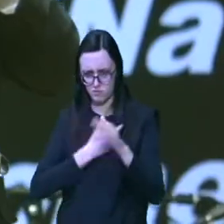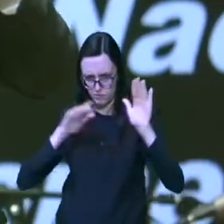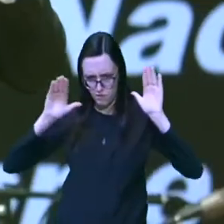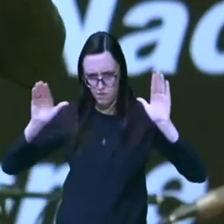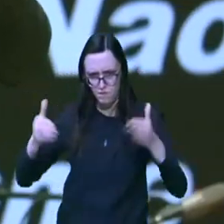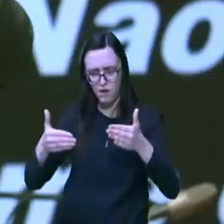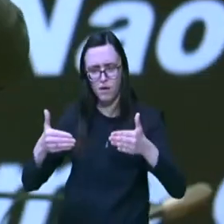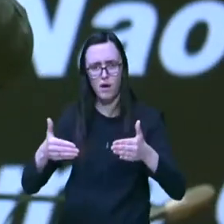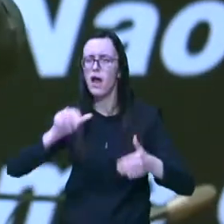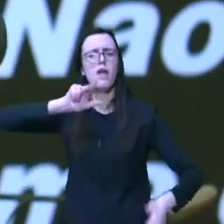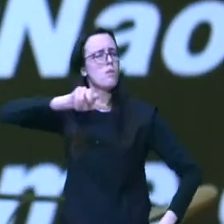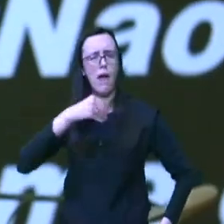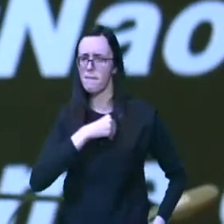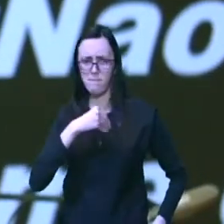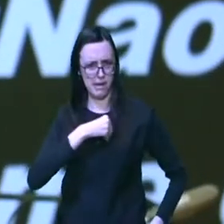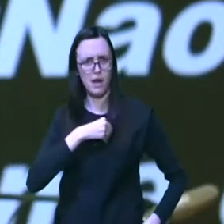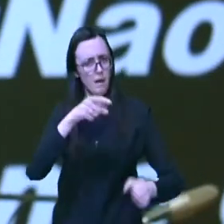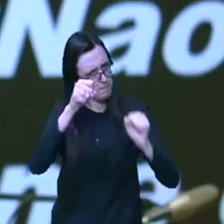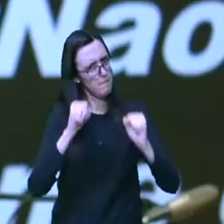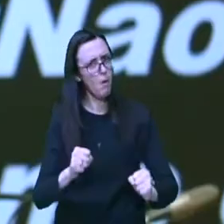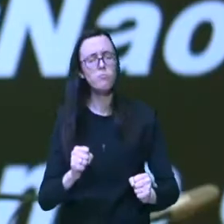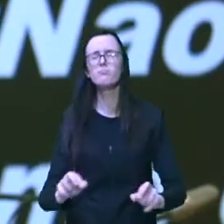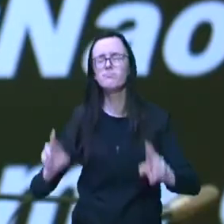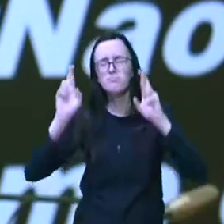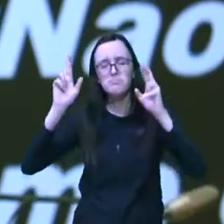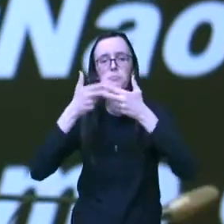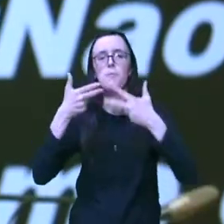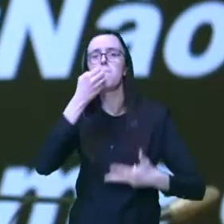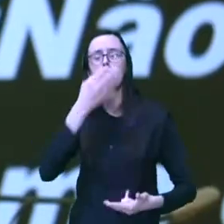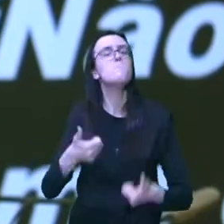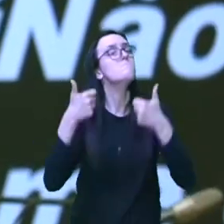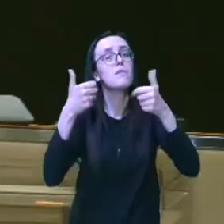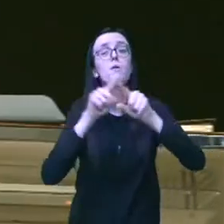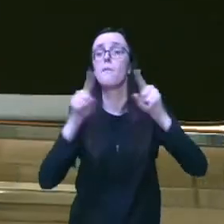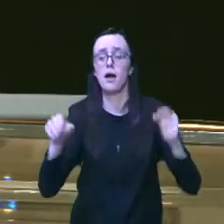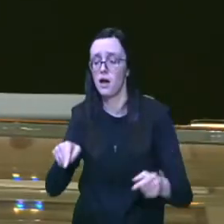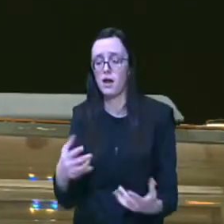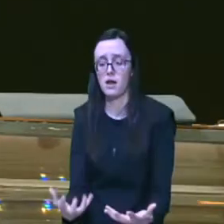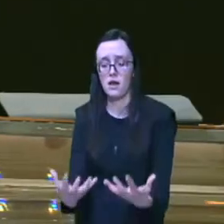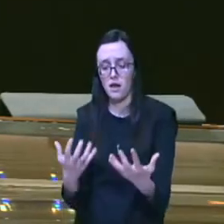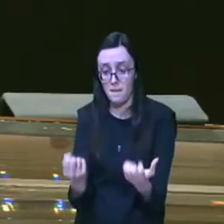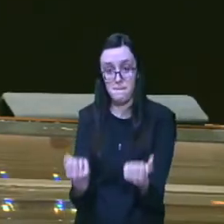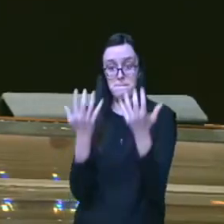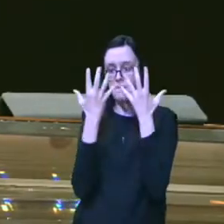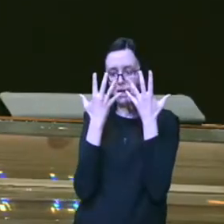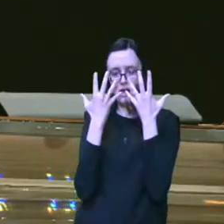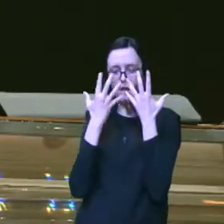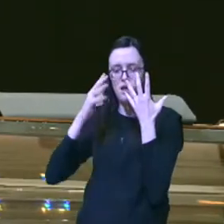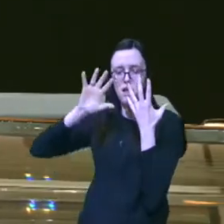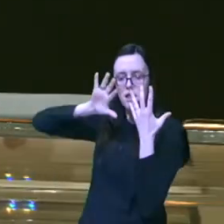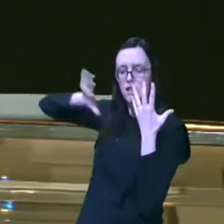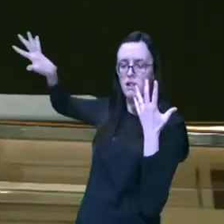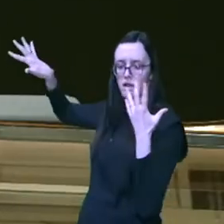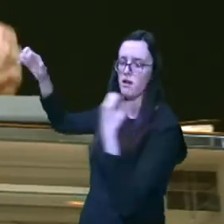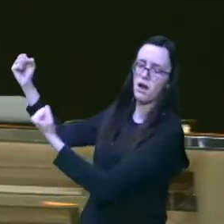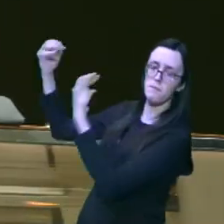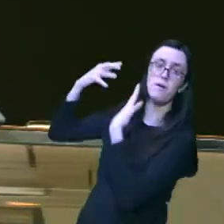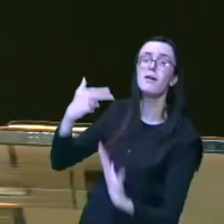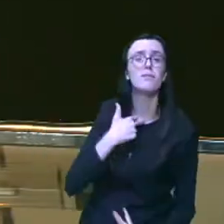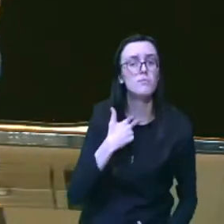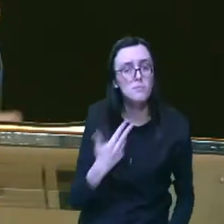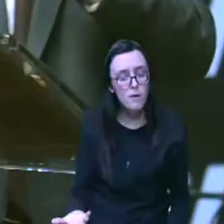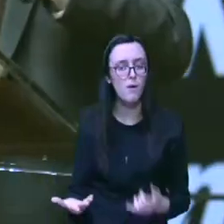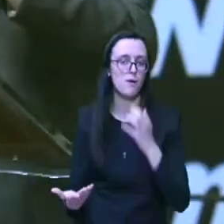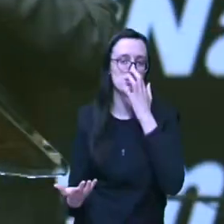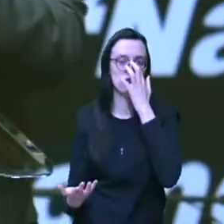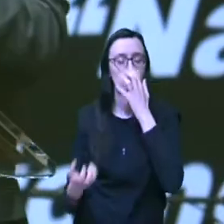e não é pecado você querer algo mais na sua vida mas essa bênção não pode ocupar o lugar do abençoador quantas